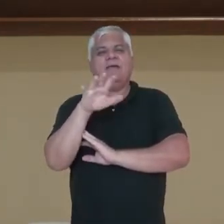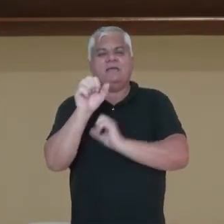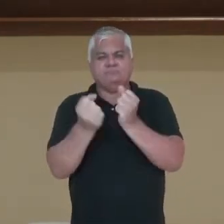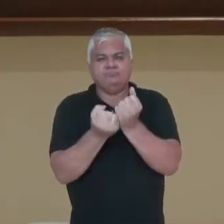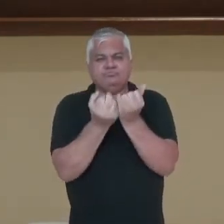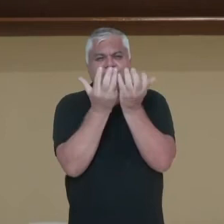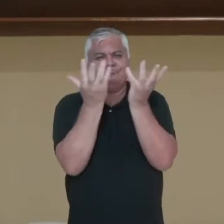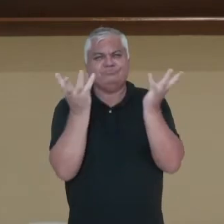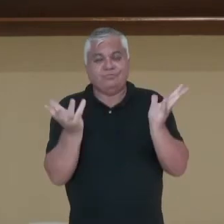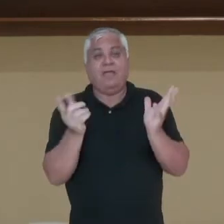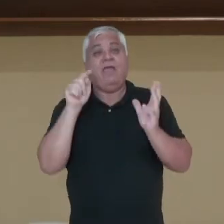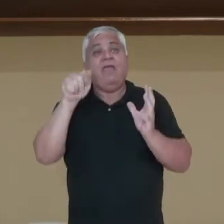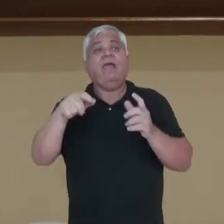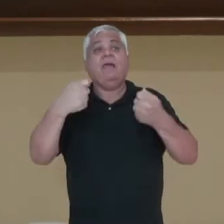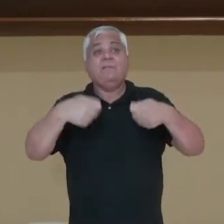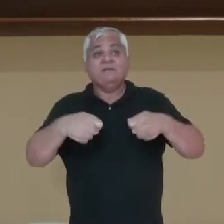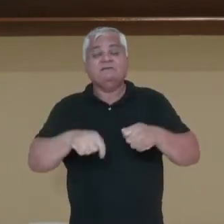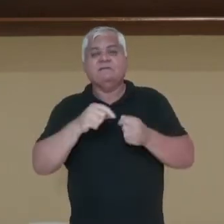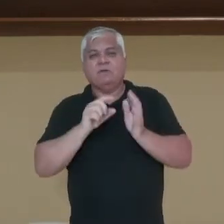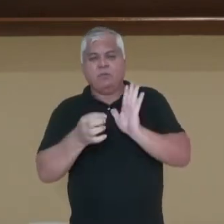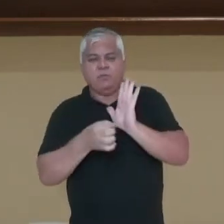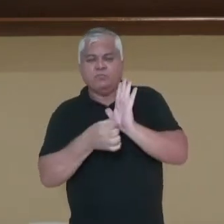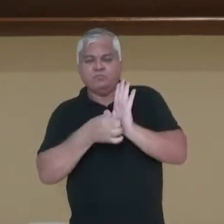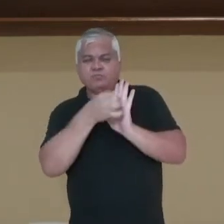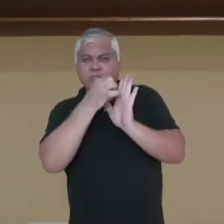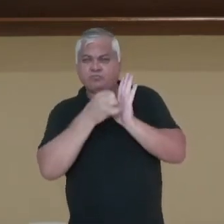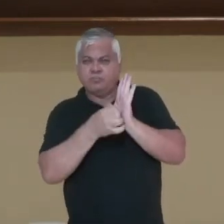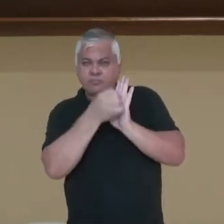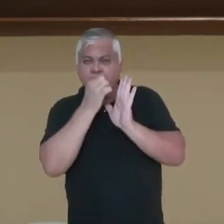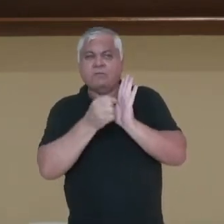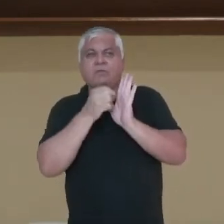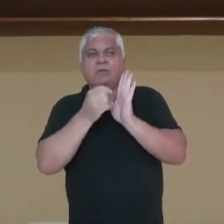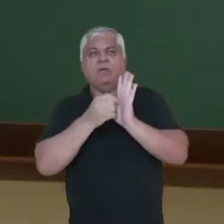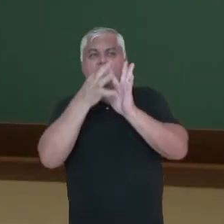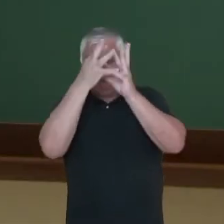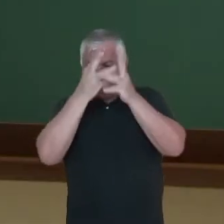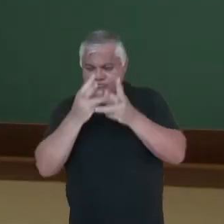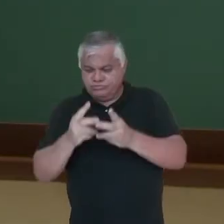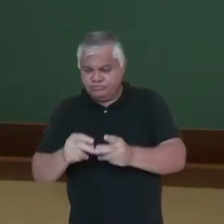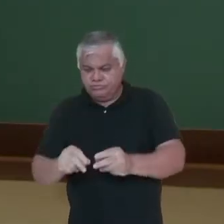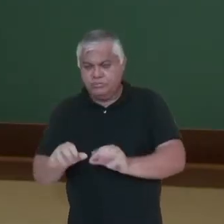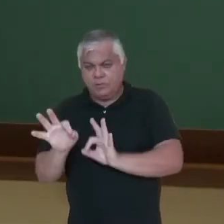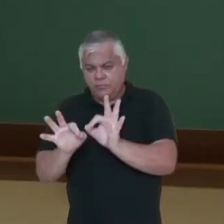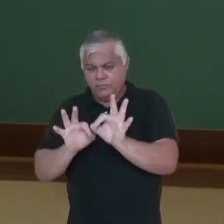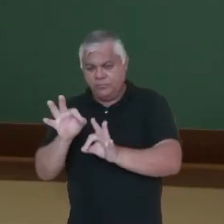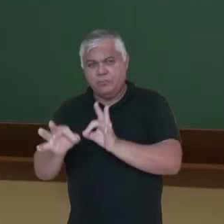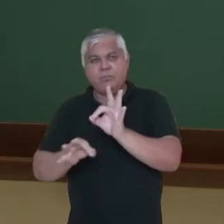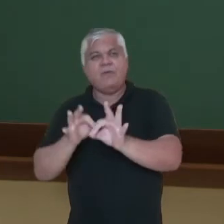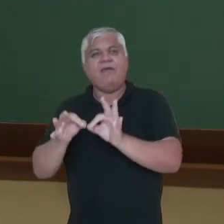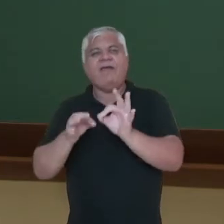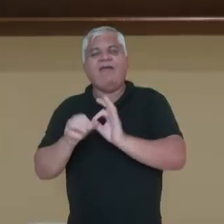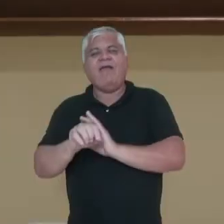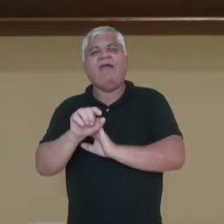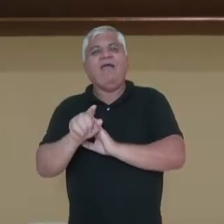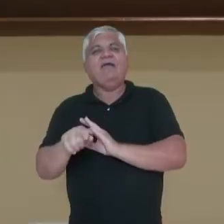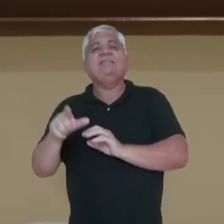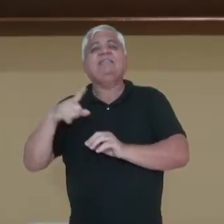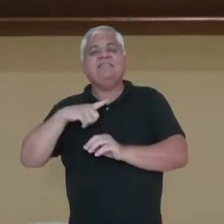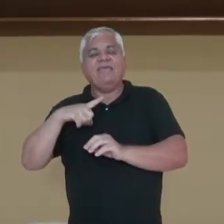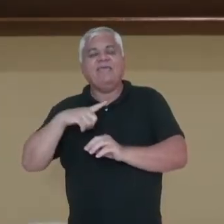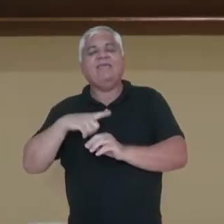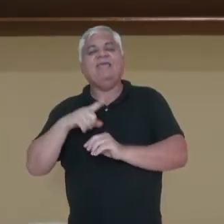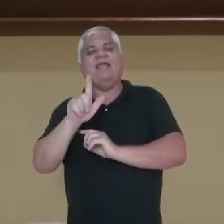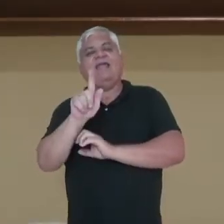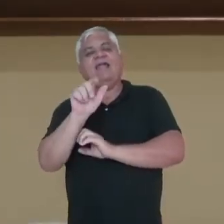esporo no solo. Tá? Esse esporo no solo, né, formou uma estrutura chamada gametófito, que a gente chama de protalo, e